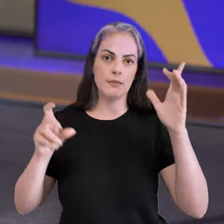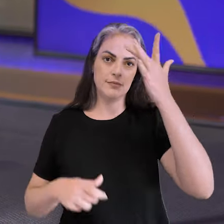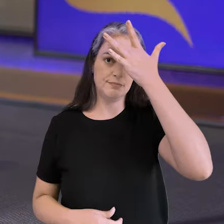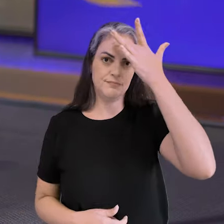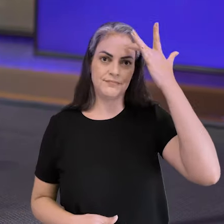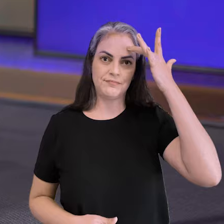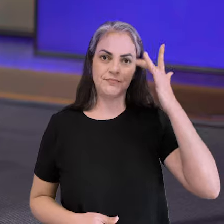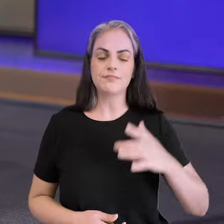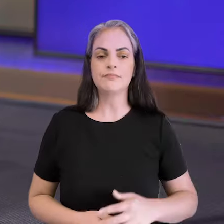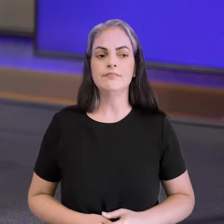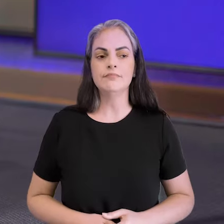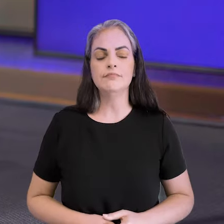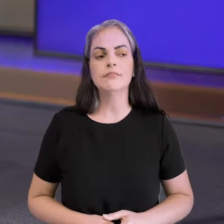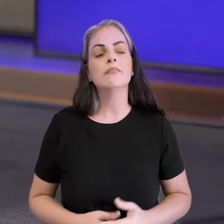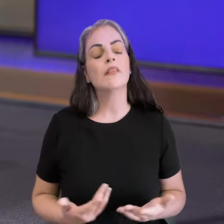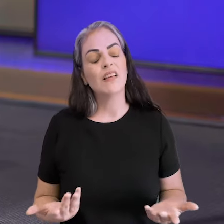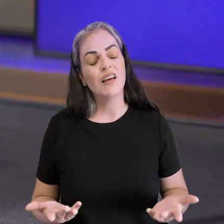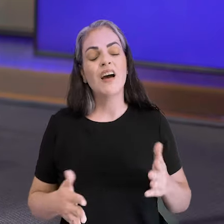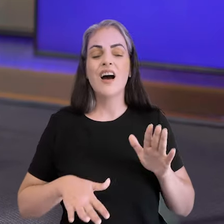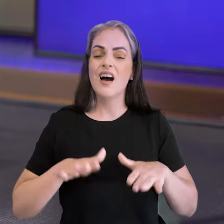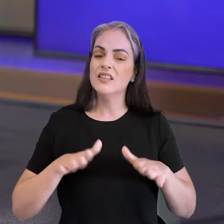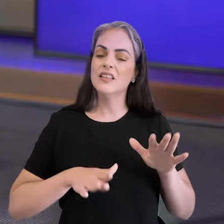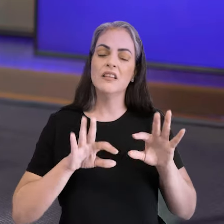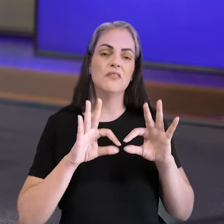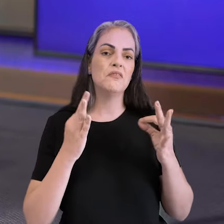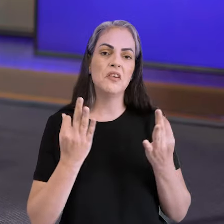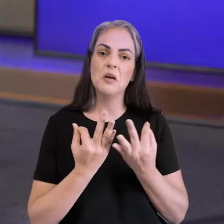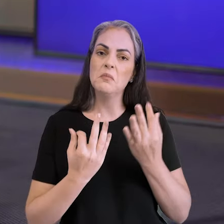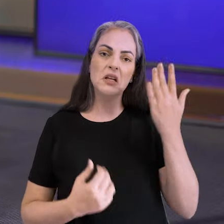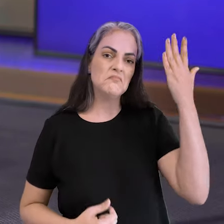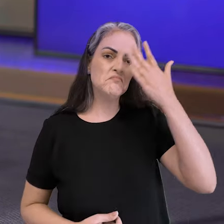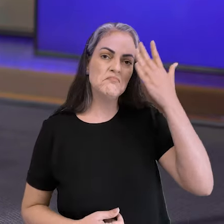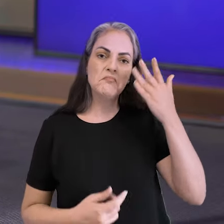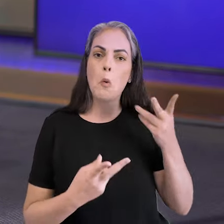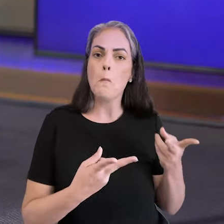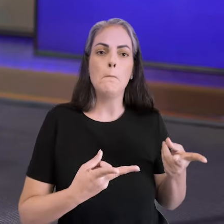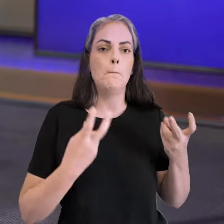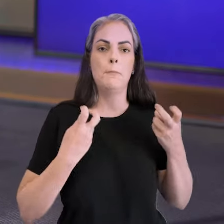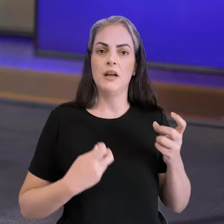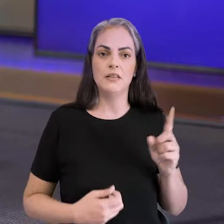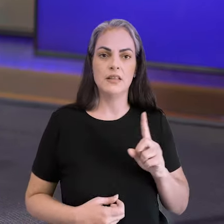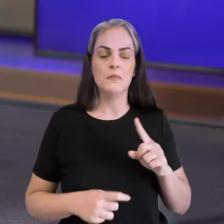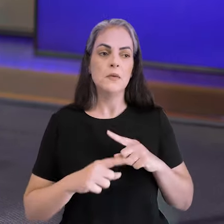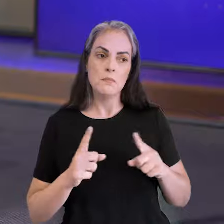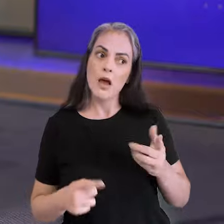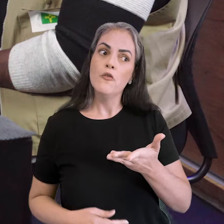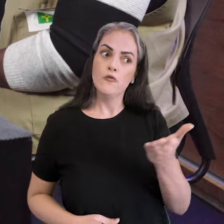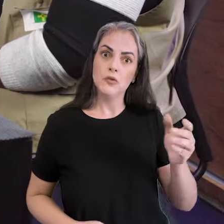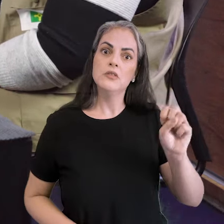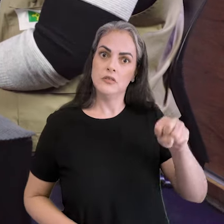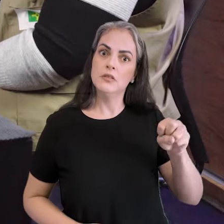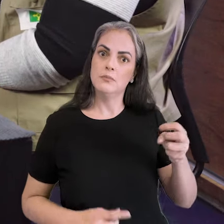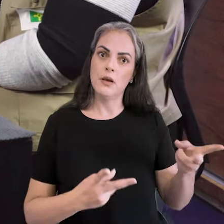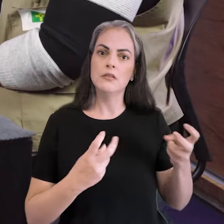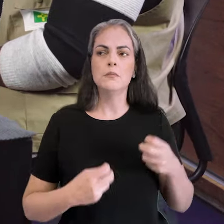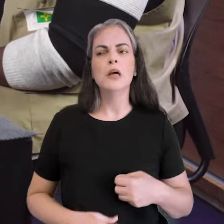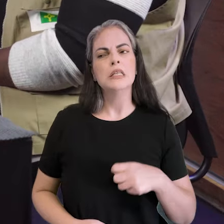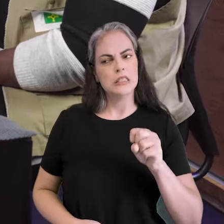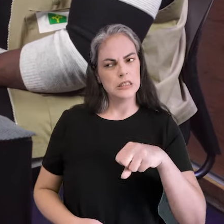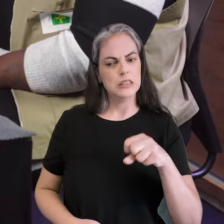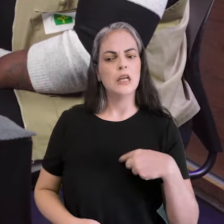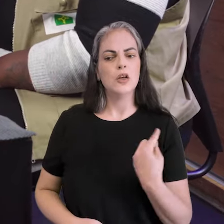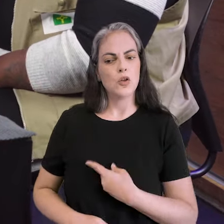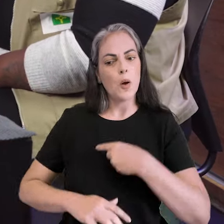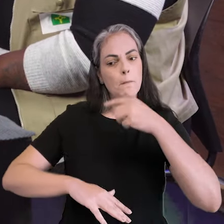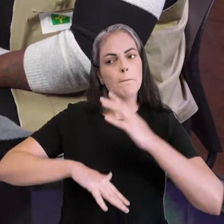Até porque, muitas vezes, né? Nem a própria família daquela pessoa consegue identificar. Mas o agente consegue, né? Pode conseguir identificar. Nós